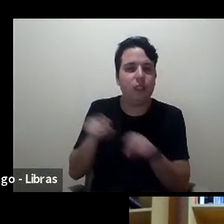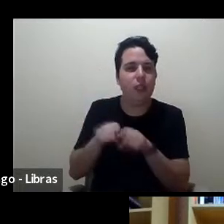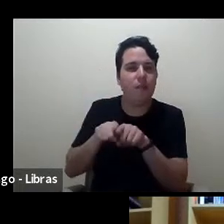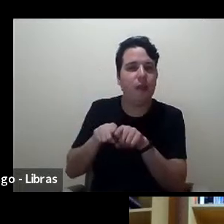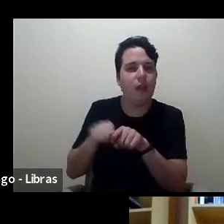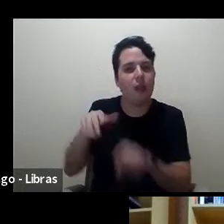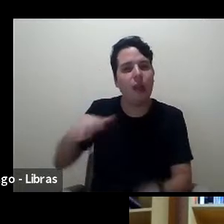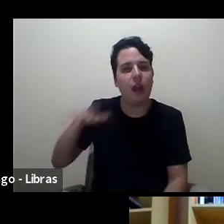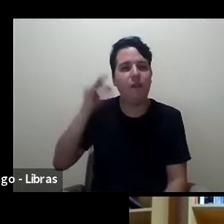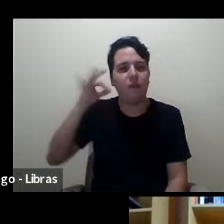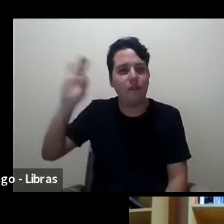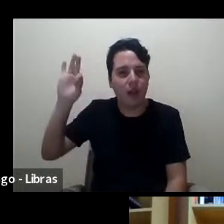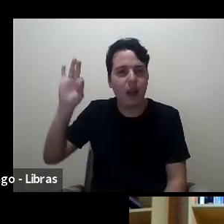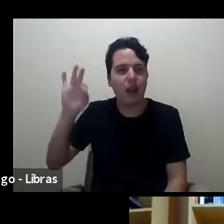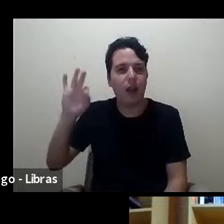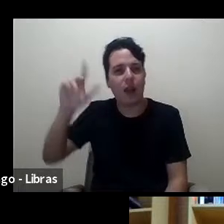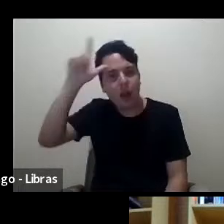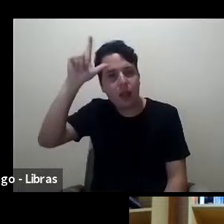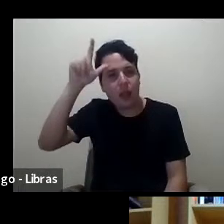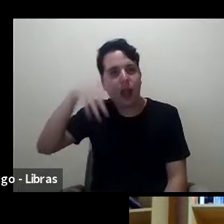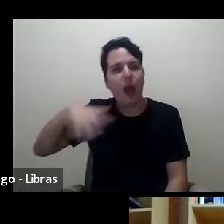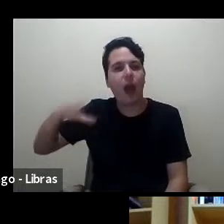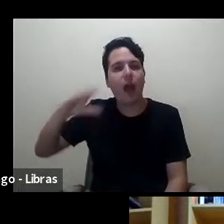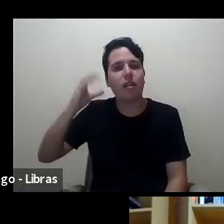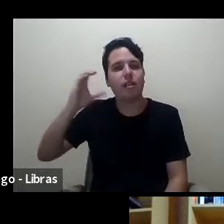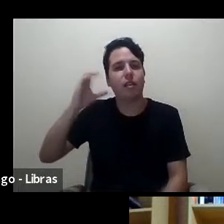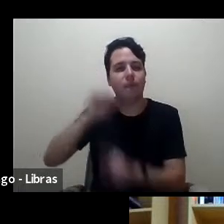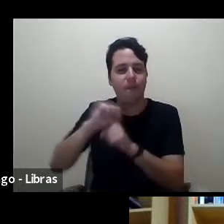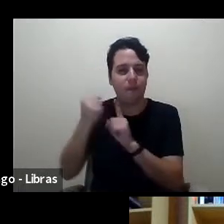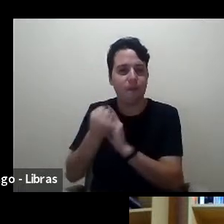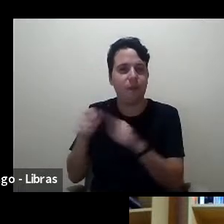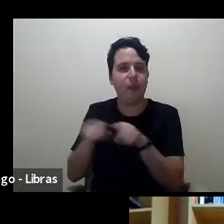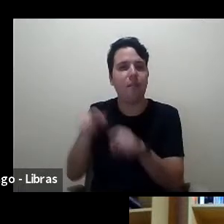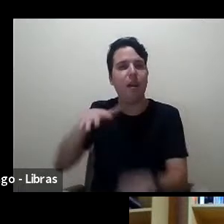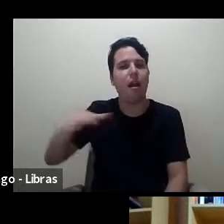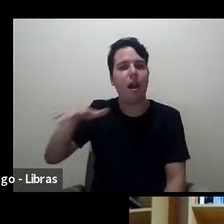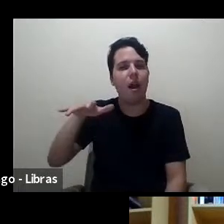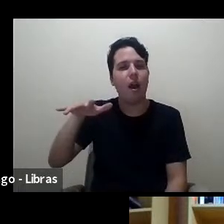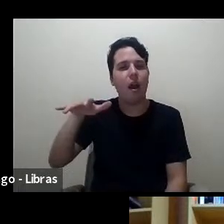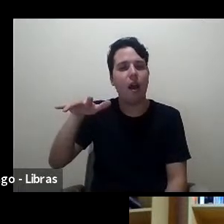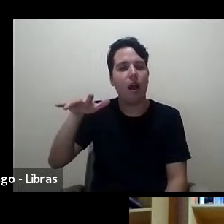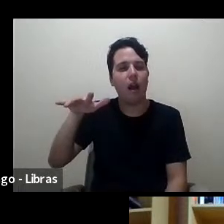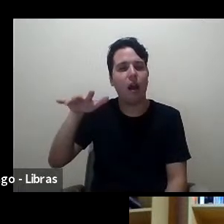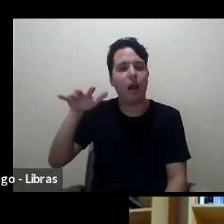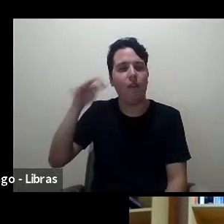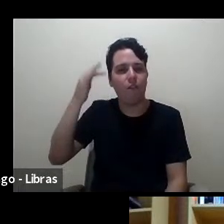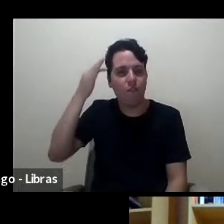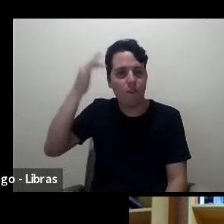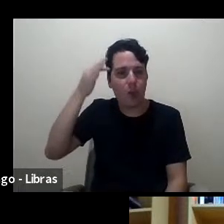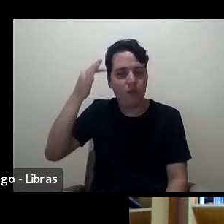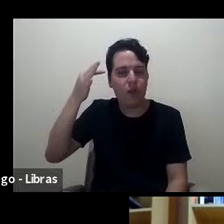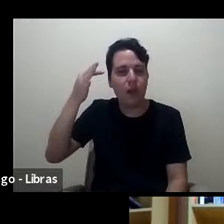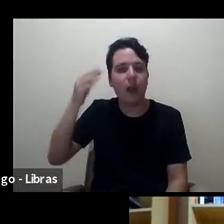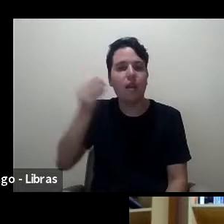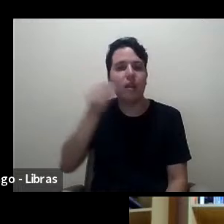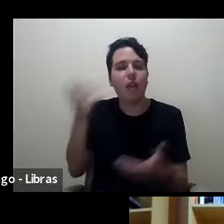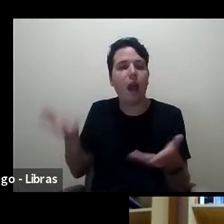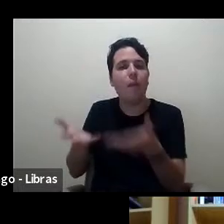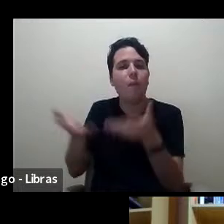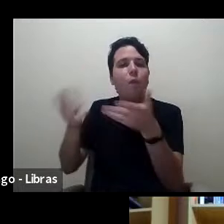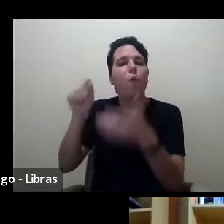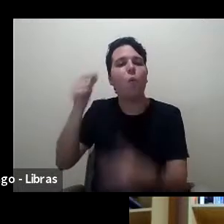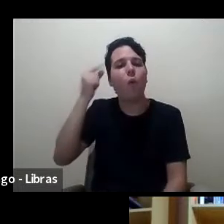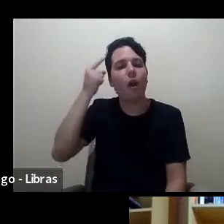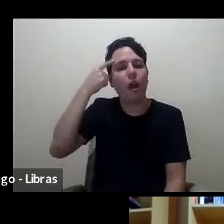alemãs na área de ciências sociais na área da filosofia de promover essa ideia de que a